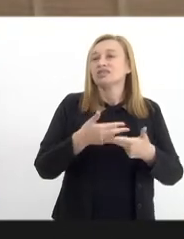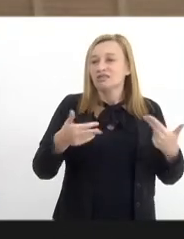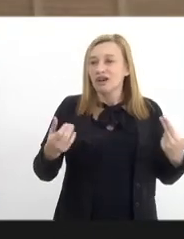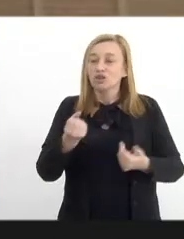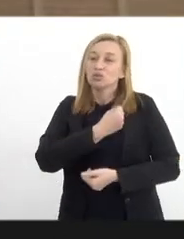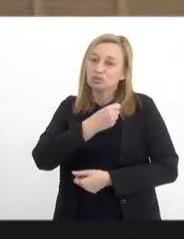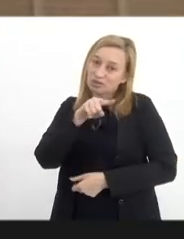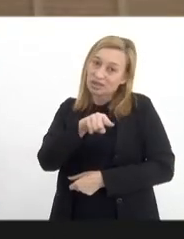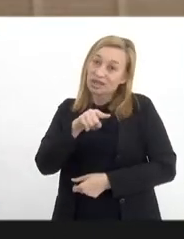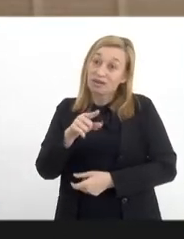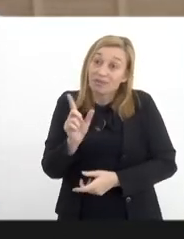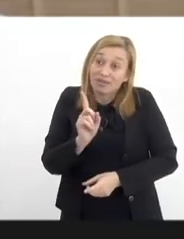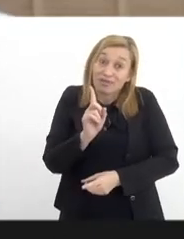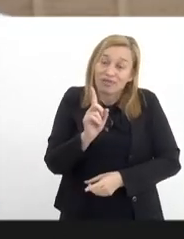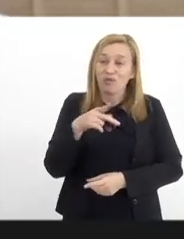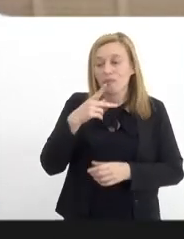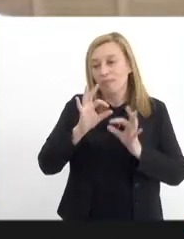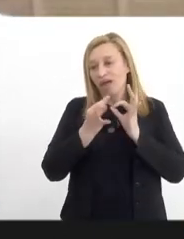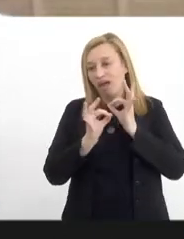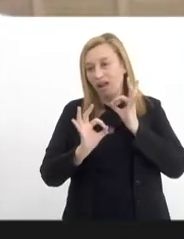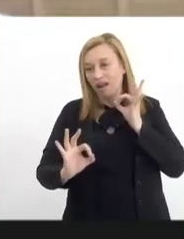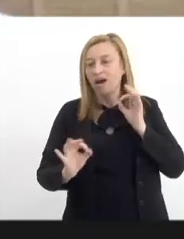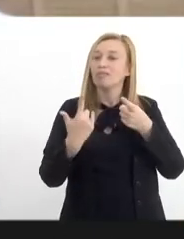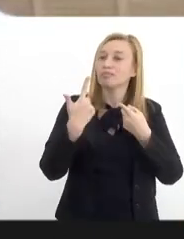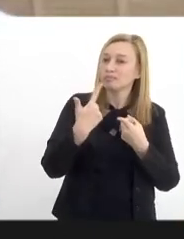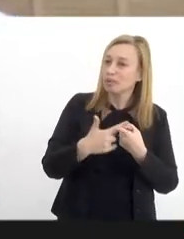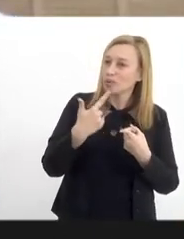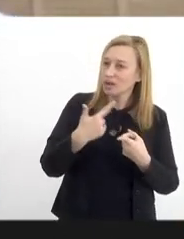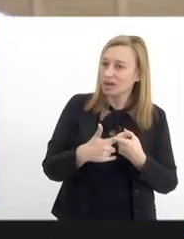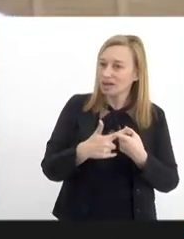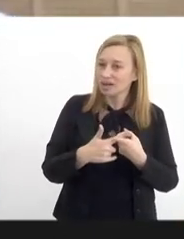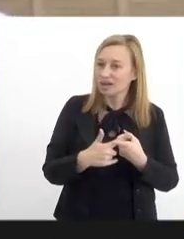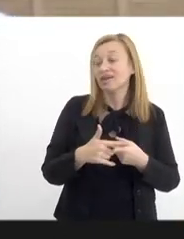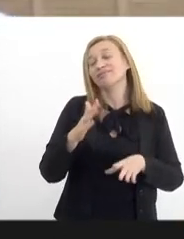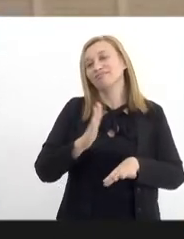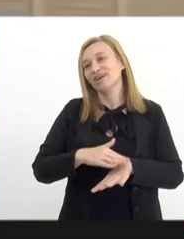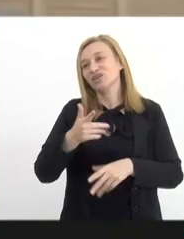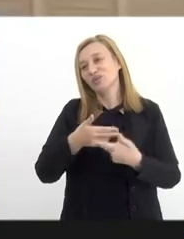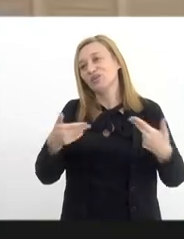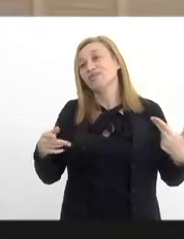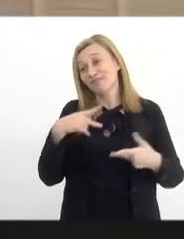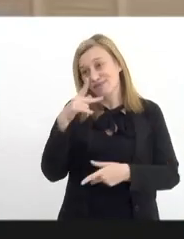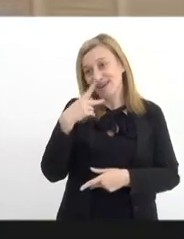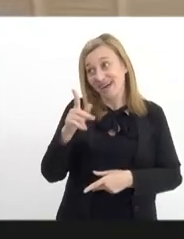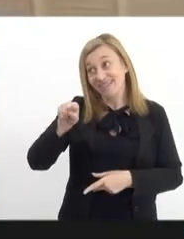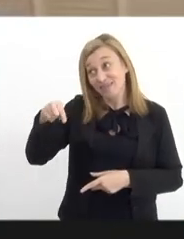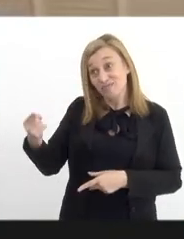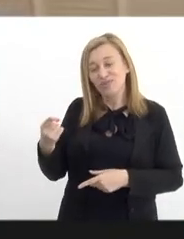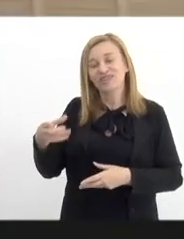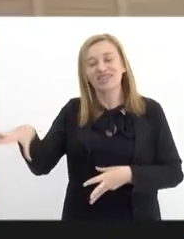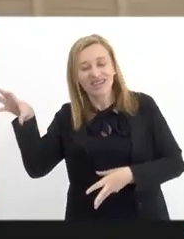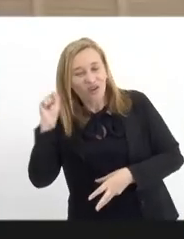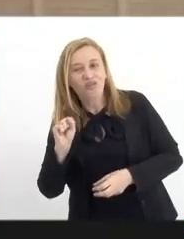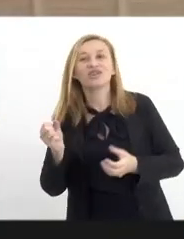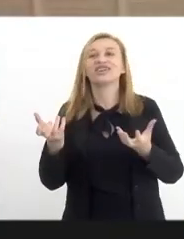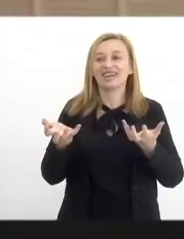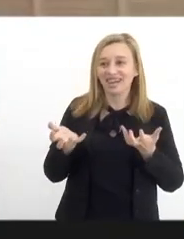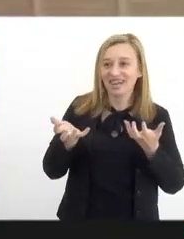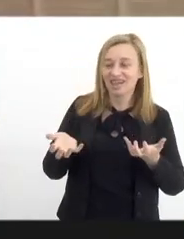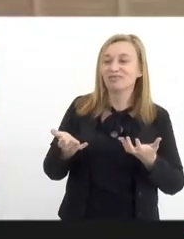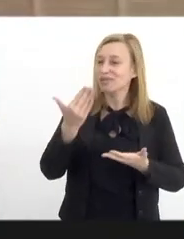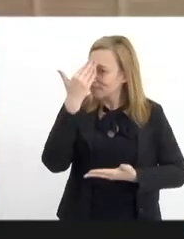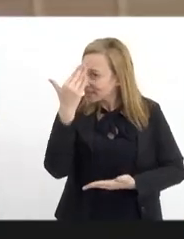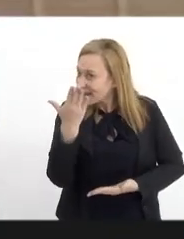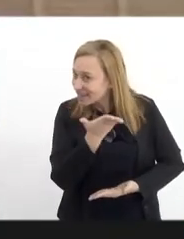aqui, mas eu não vou me estender muito, porque a gente tem mais coisas a falar e a gente quer ouvir todo mundo, eu